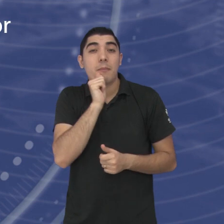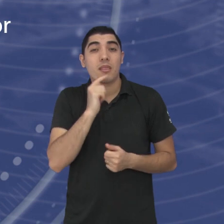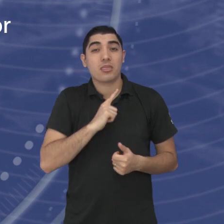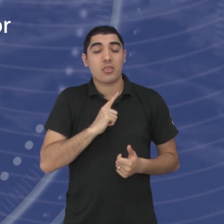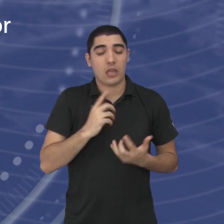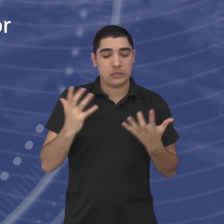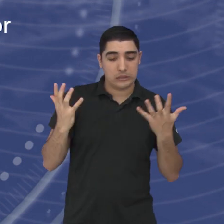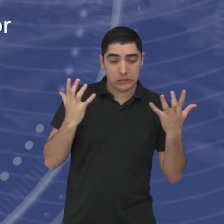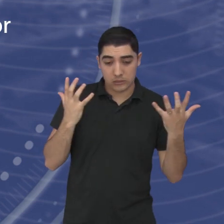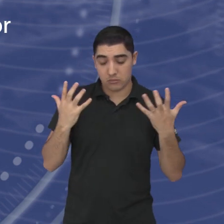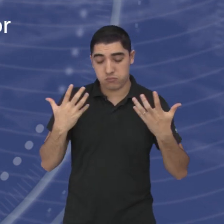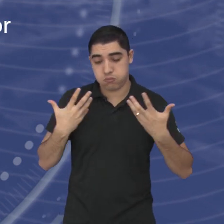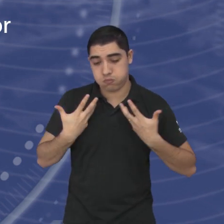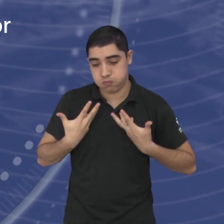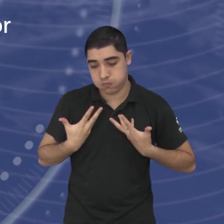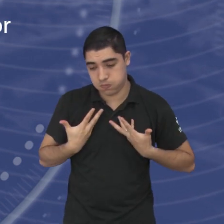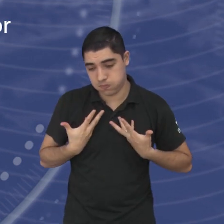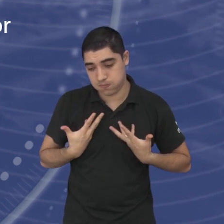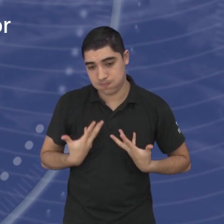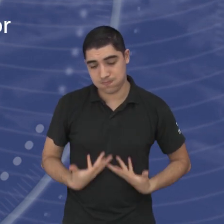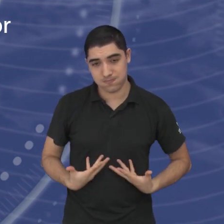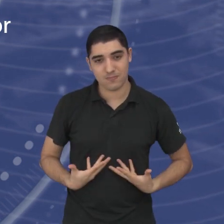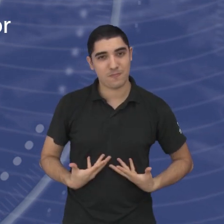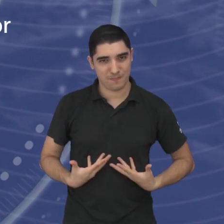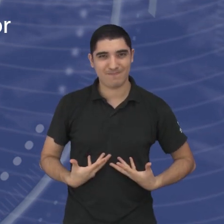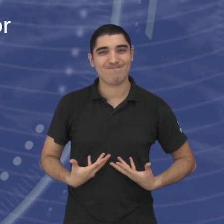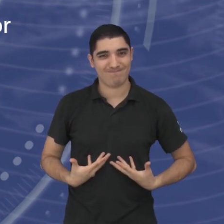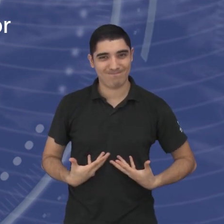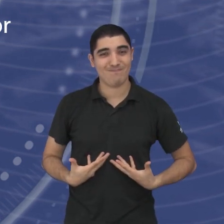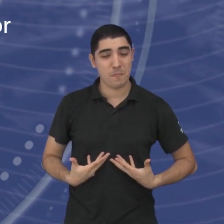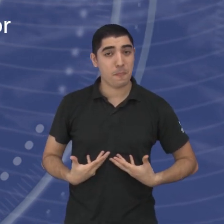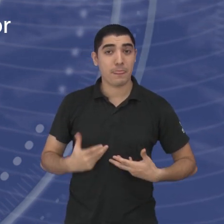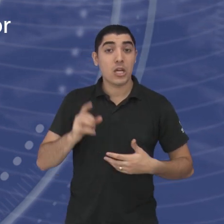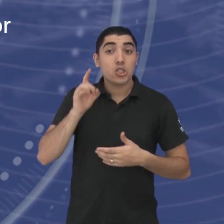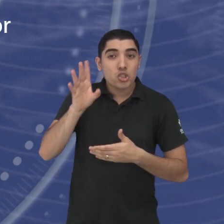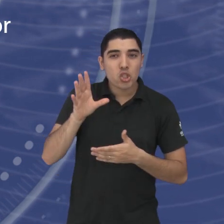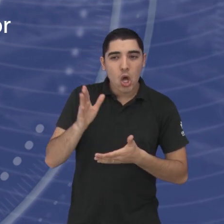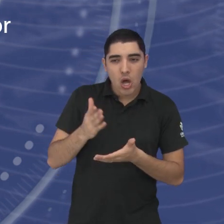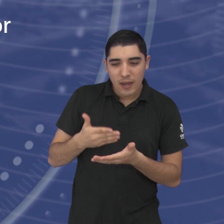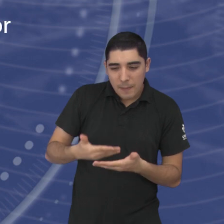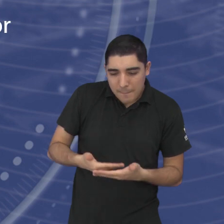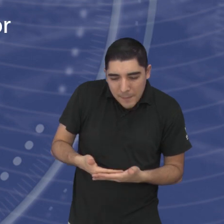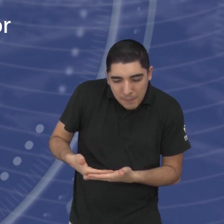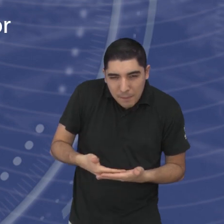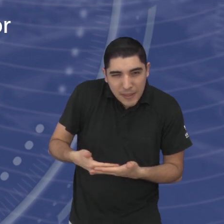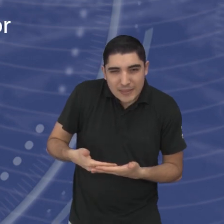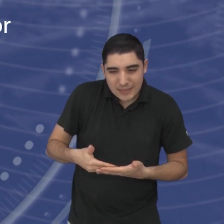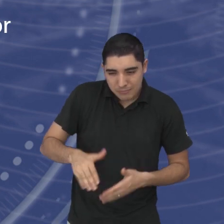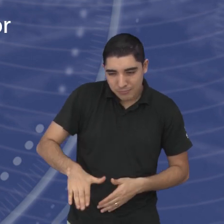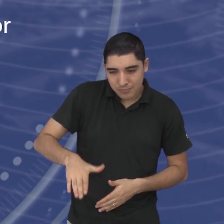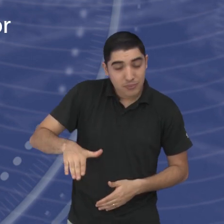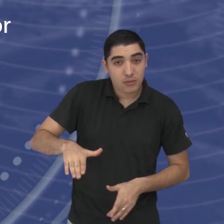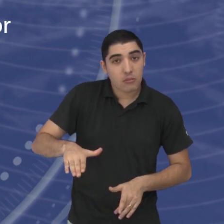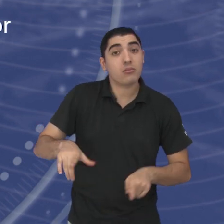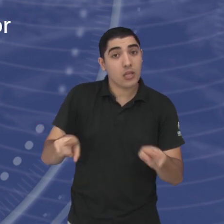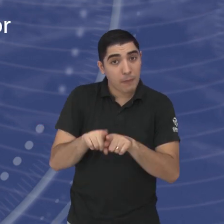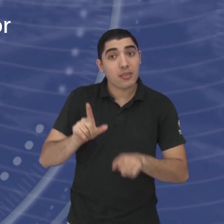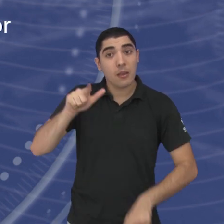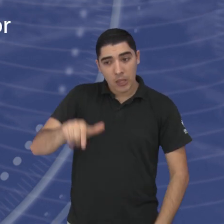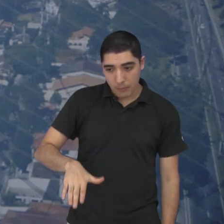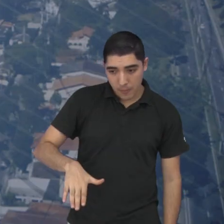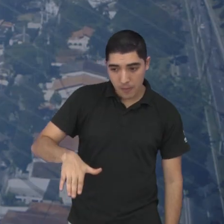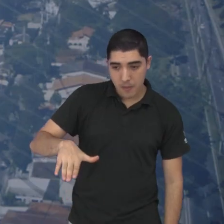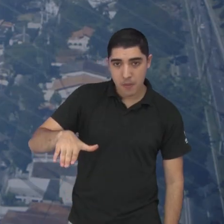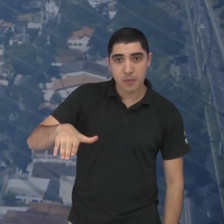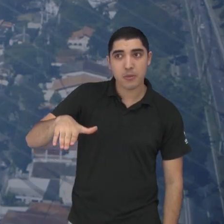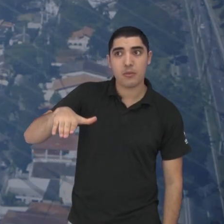momento dessa saturação, a exaustão que a mulher, ela sente, não só nos períodos iniciais, né? Mas conforme